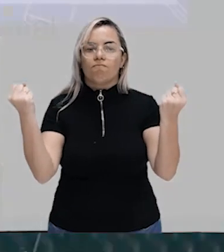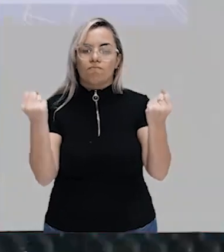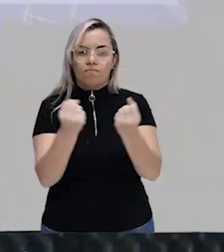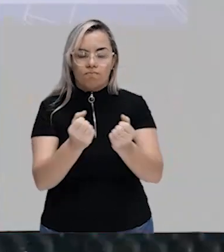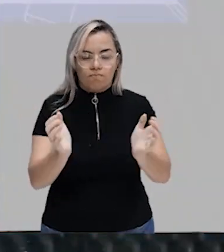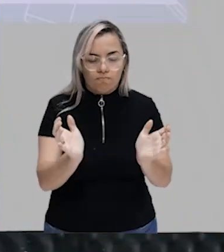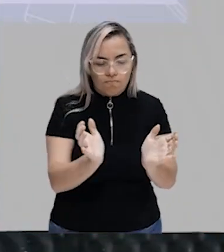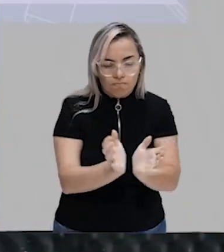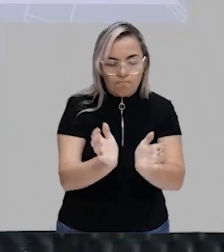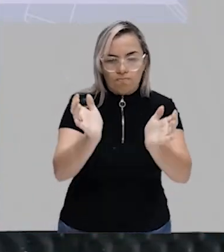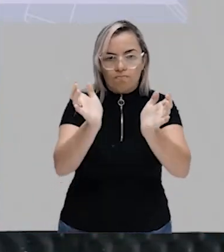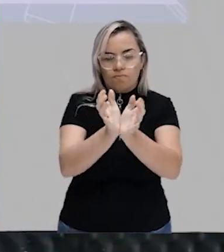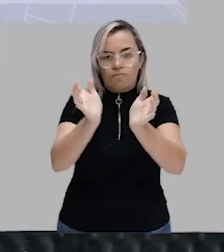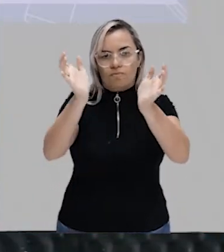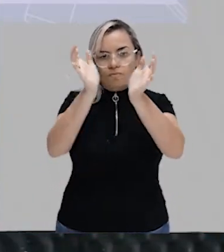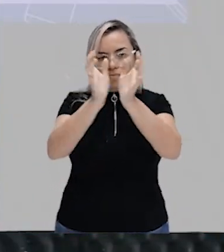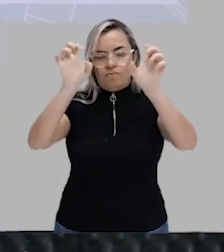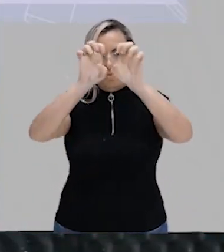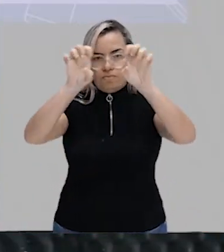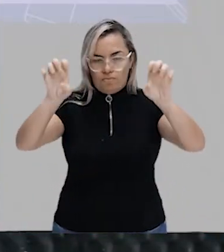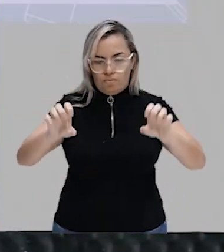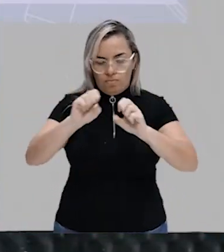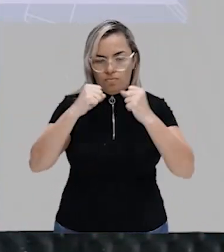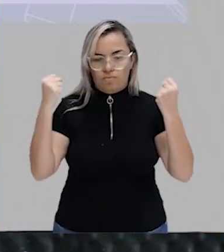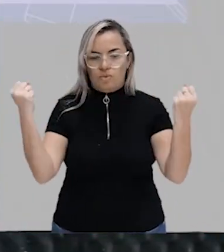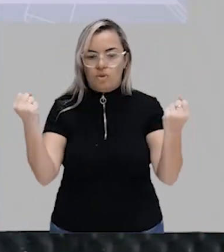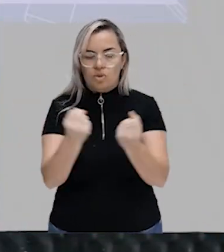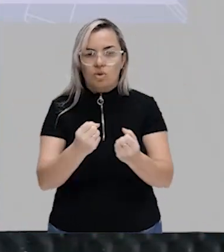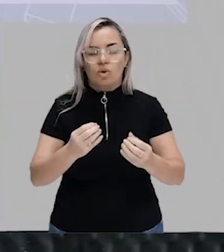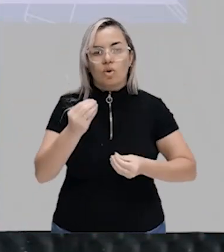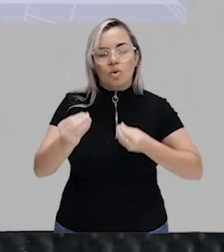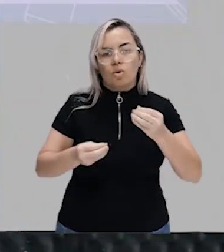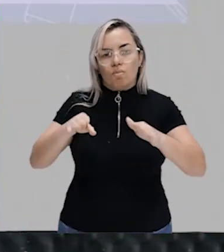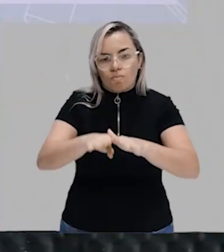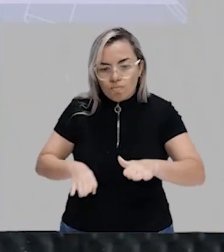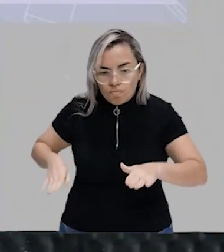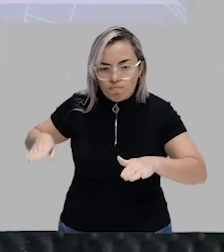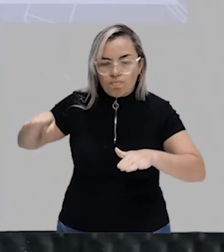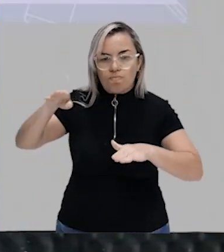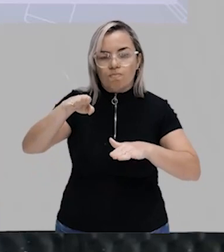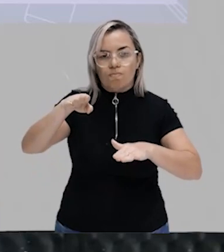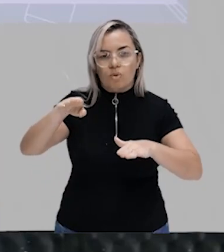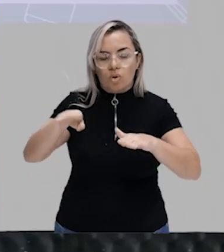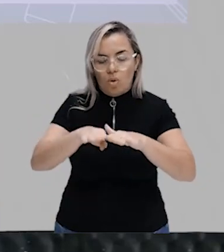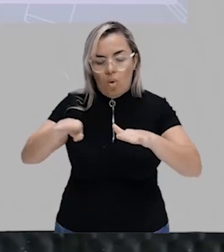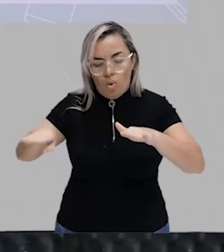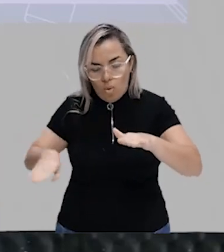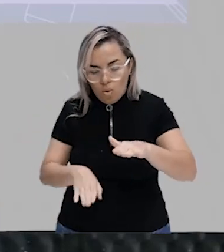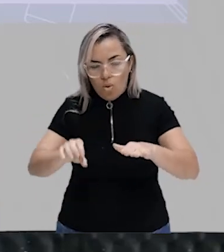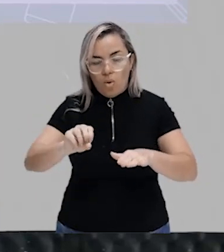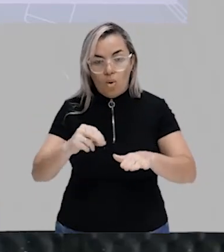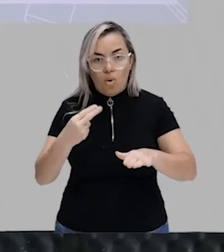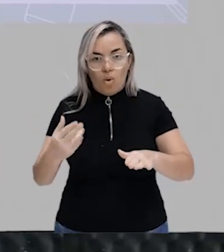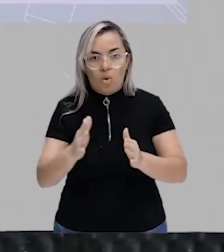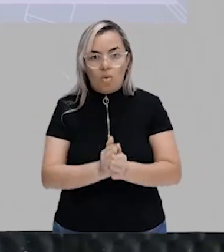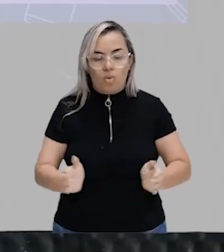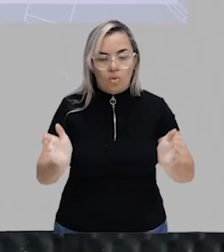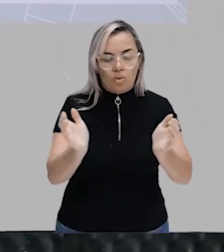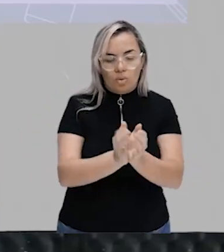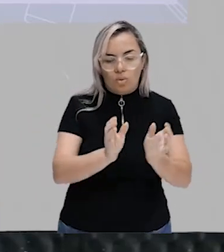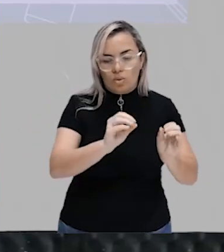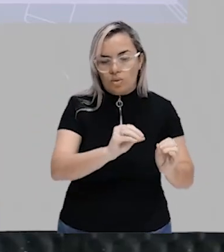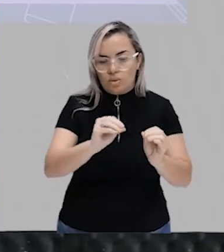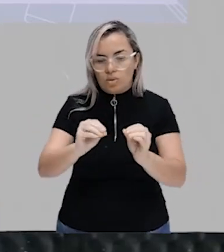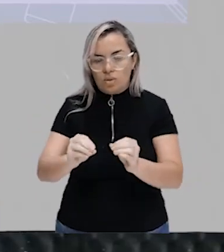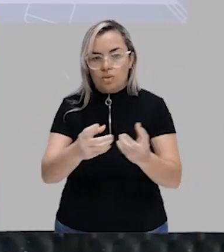mover-se na estrutura social, de sair de uma classe para outra ou de mover-se dentro da própria classe, de uma